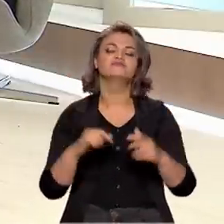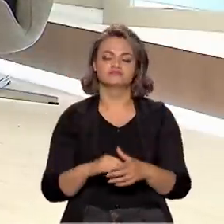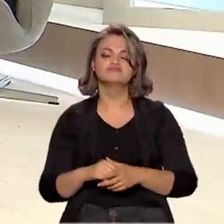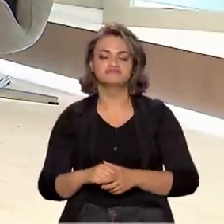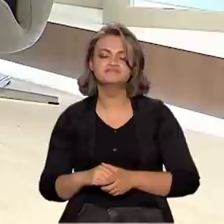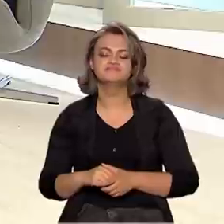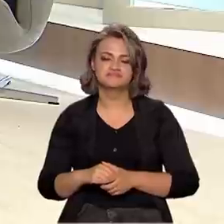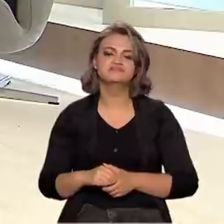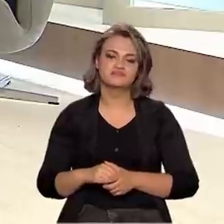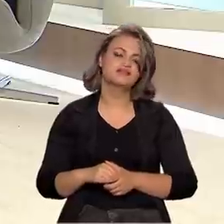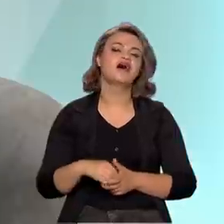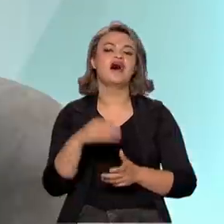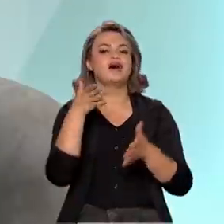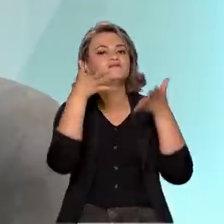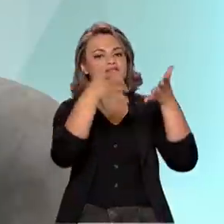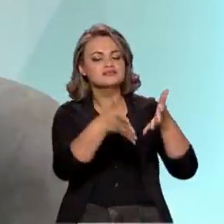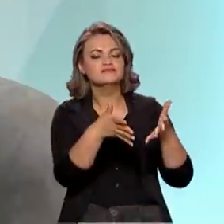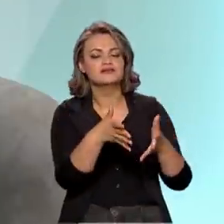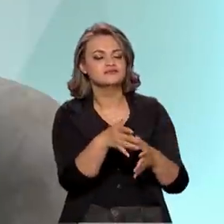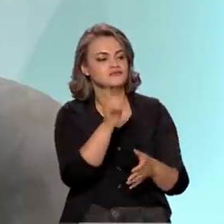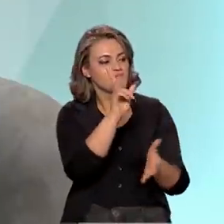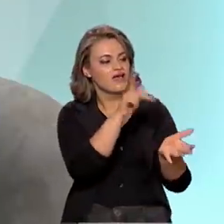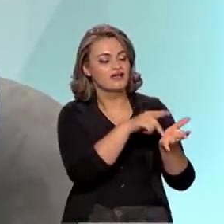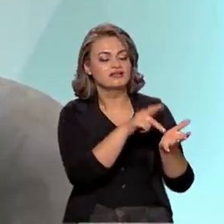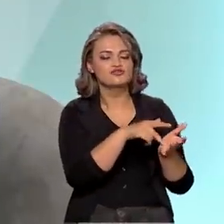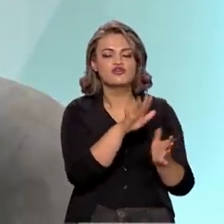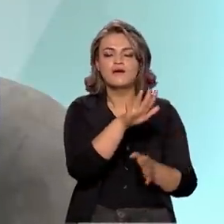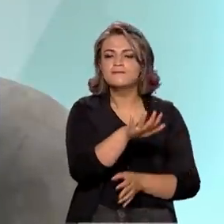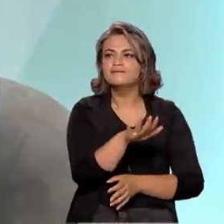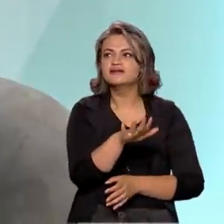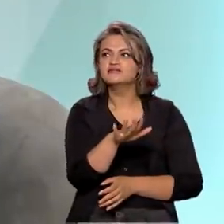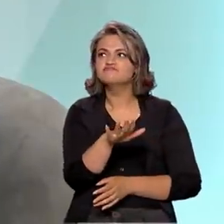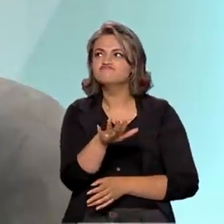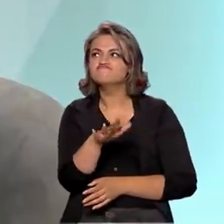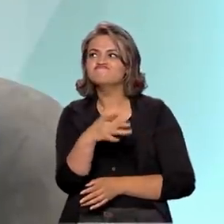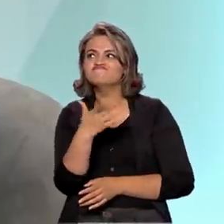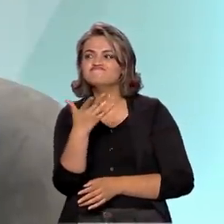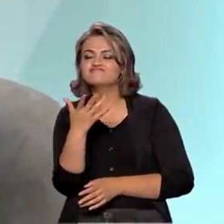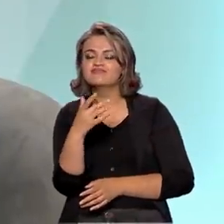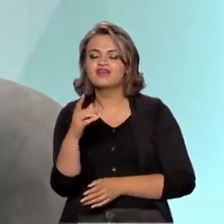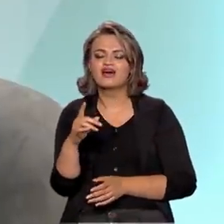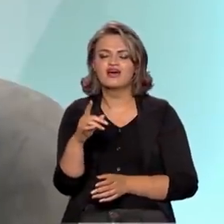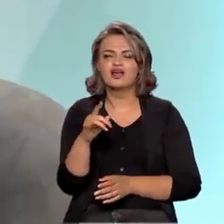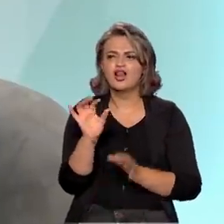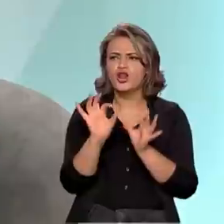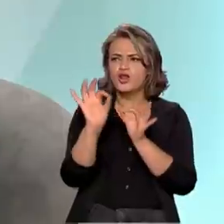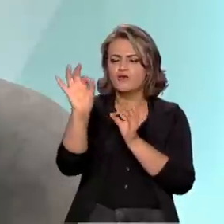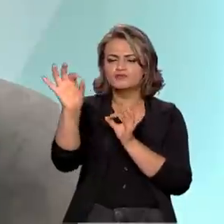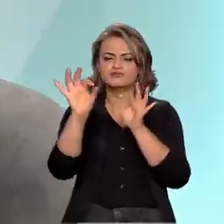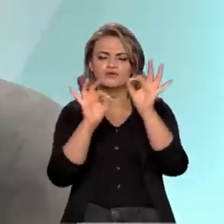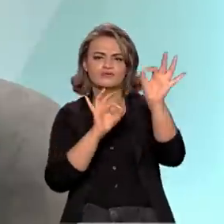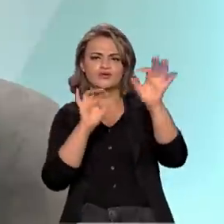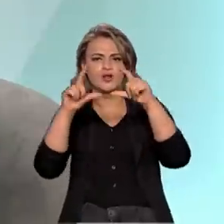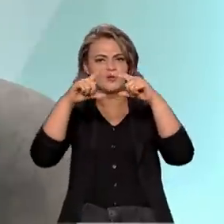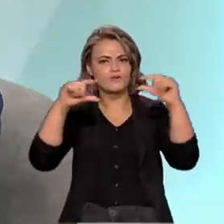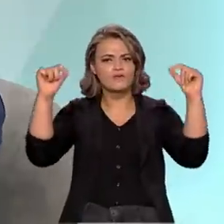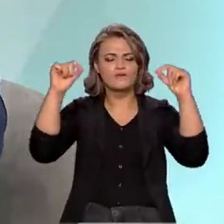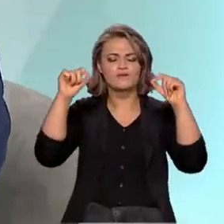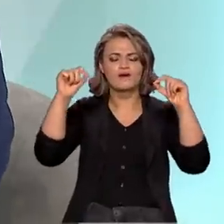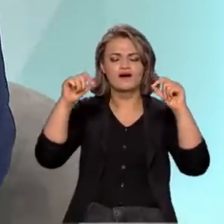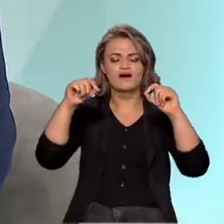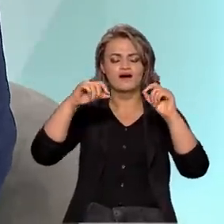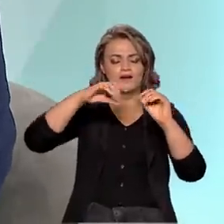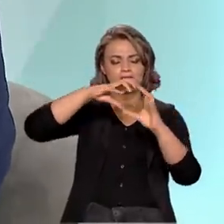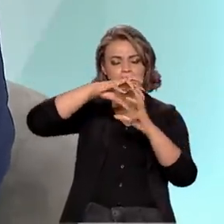A participação privada já é uma realidade aqui. Mas e quanto a voos mais distantes, como lua, Marte,